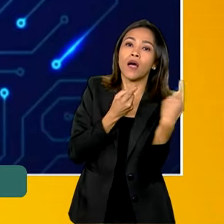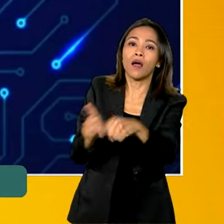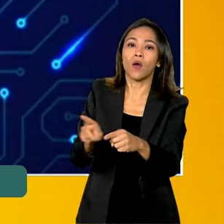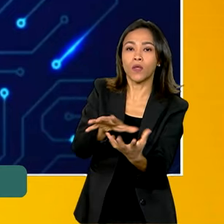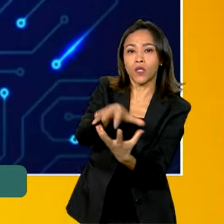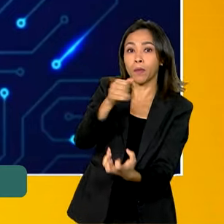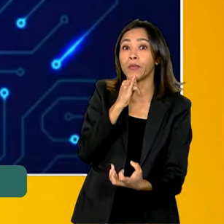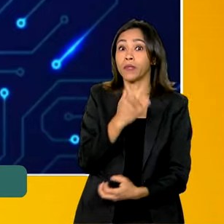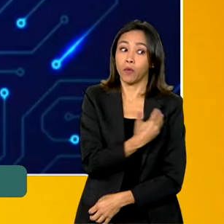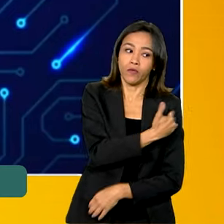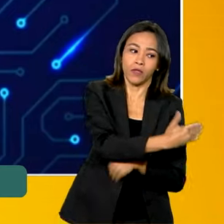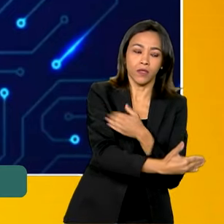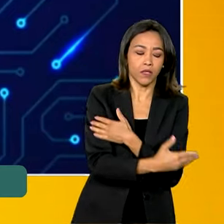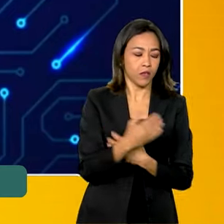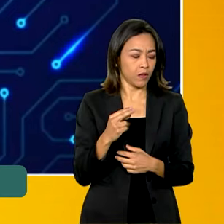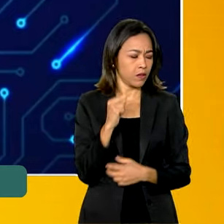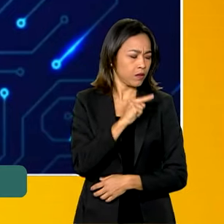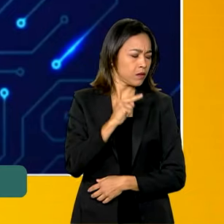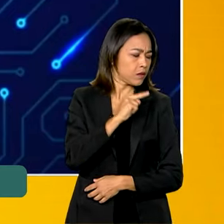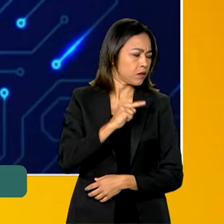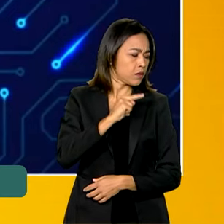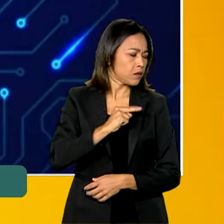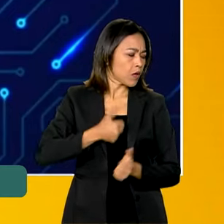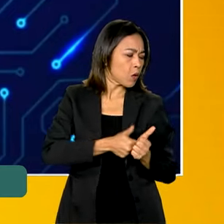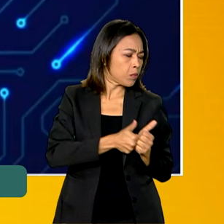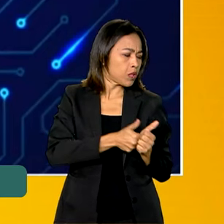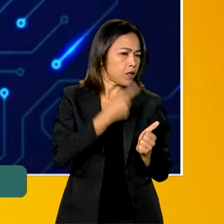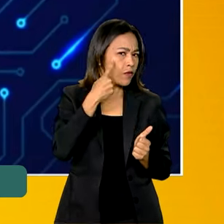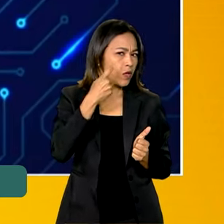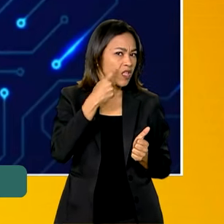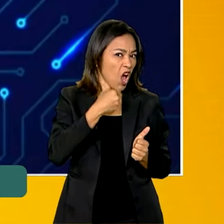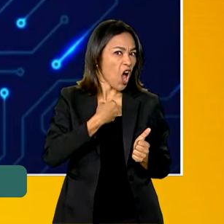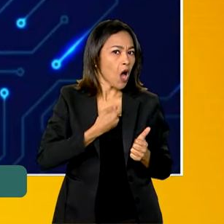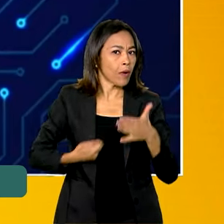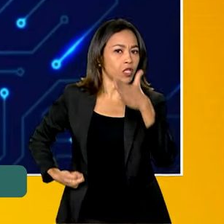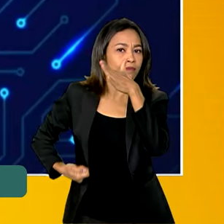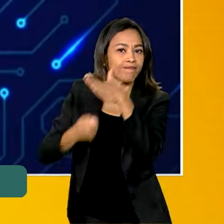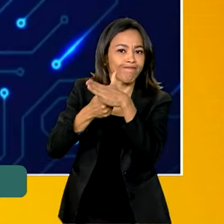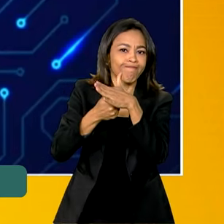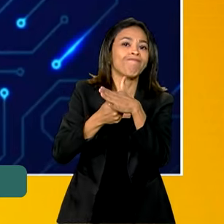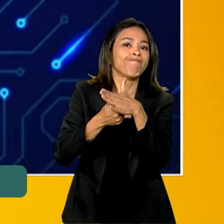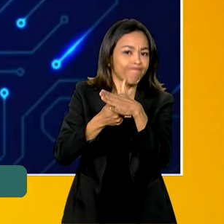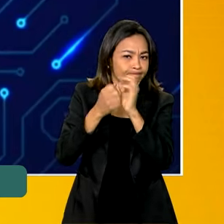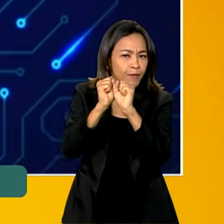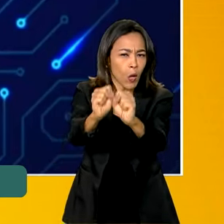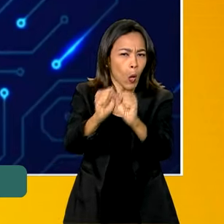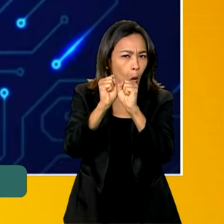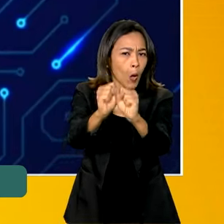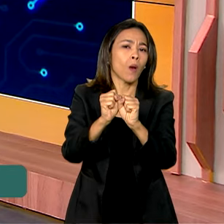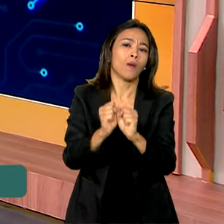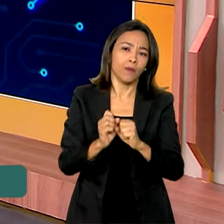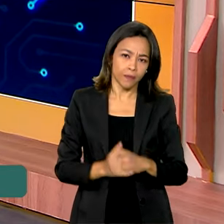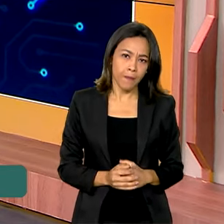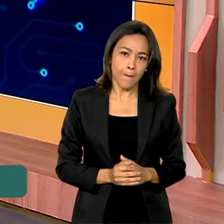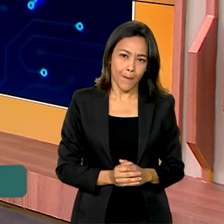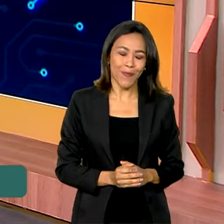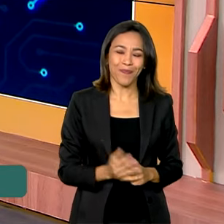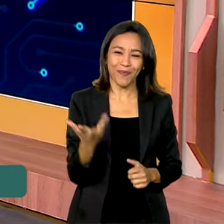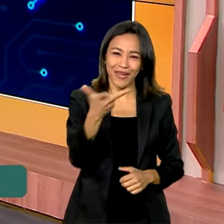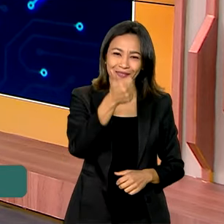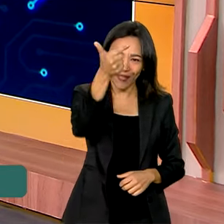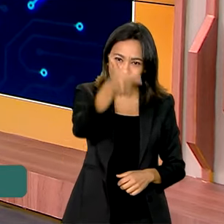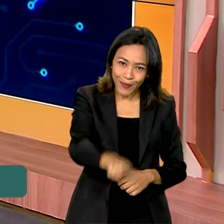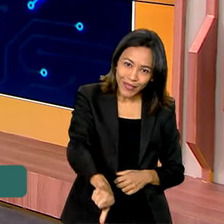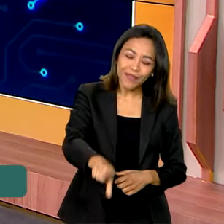O vizinho, por exemplo, que acompanha essa violência, ele pode fazer esse calcém, ele consegue apresentar essa denúncia. Maravilha. Eu vou